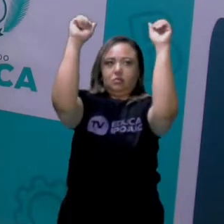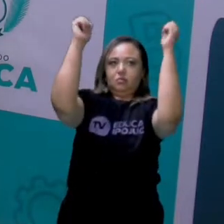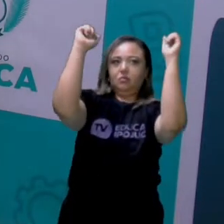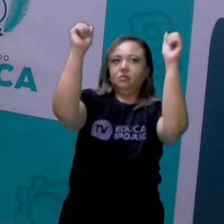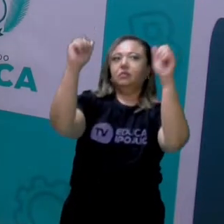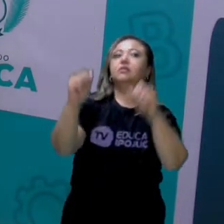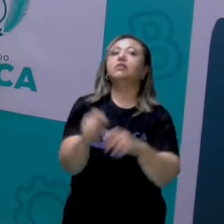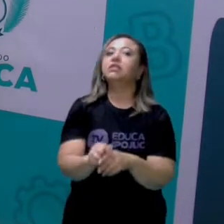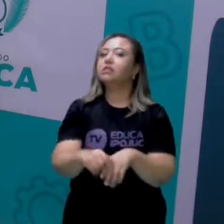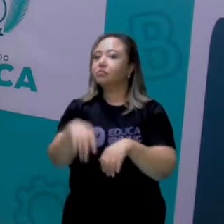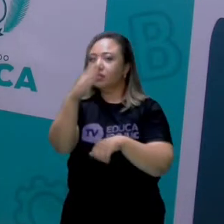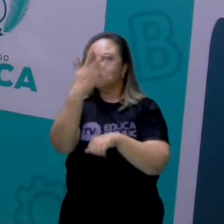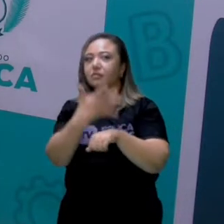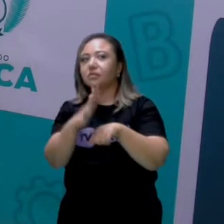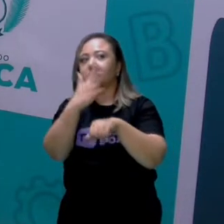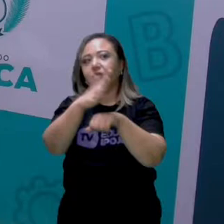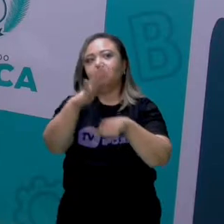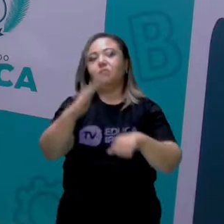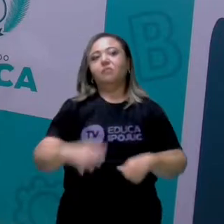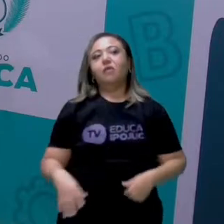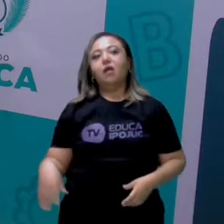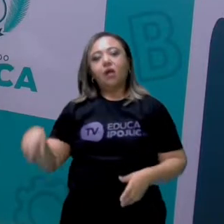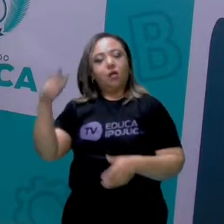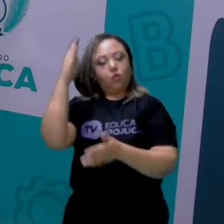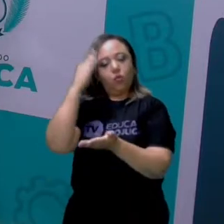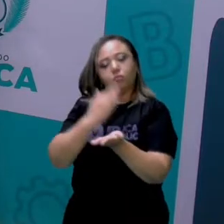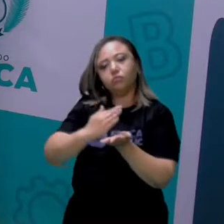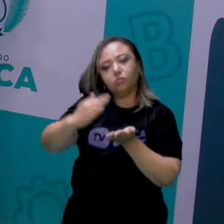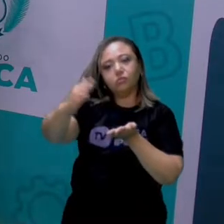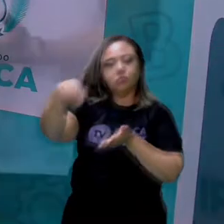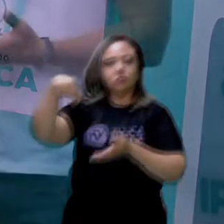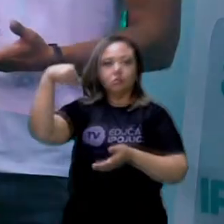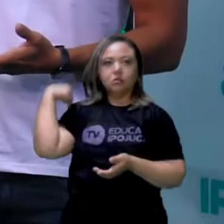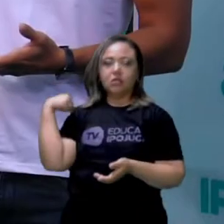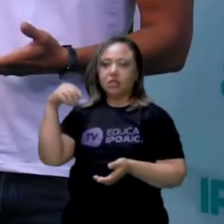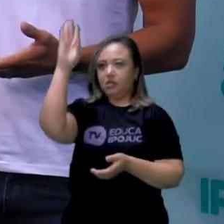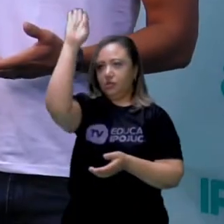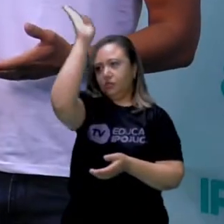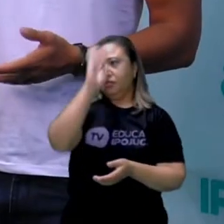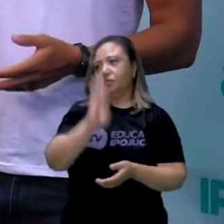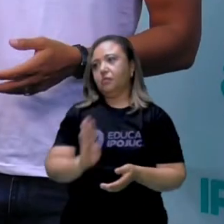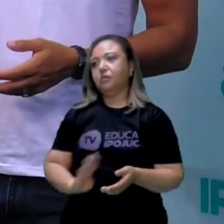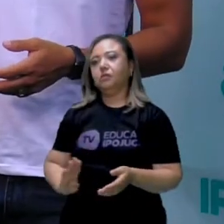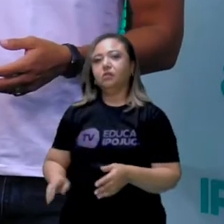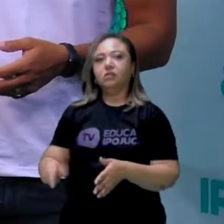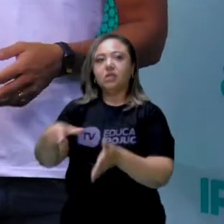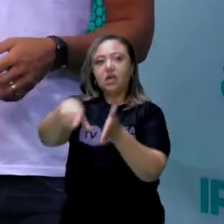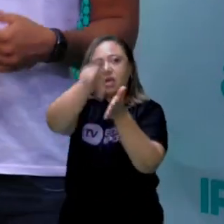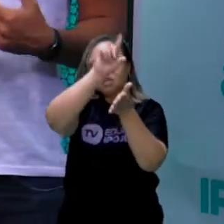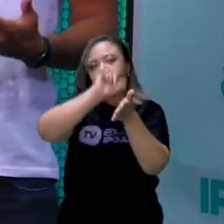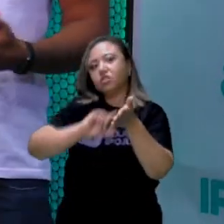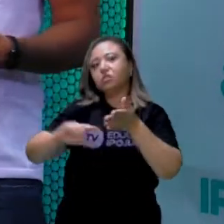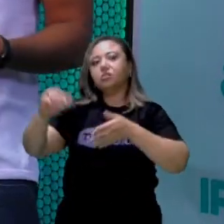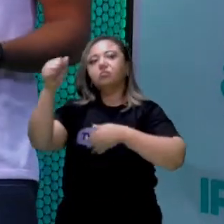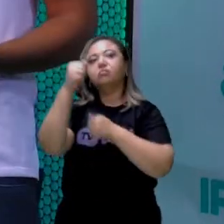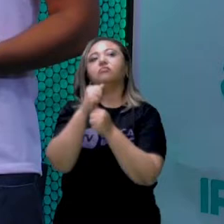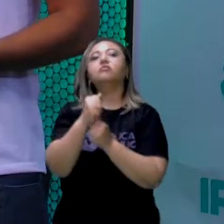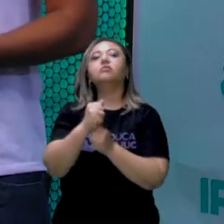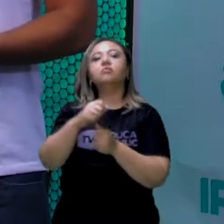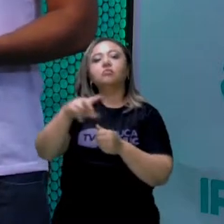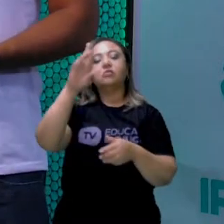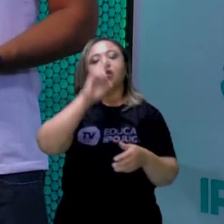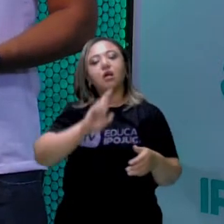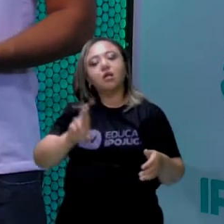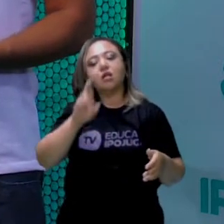movimentos ginásticos no nosso país. Mas antes da gente falar mais especificamente sobre o movimento higienista, vamos fazer